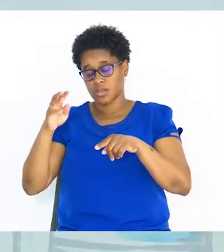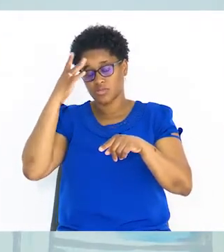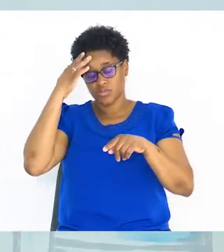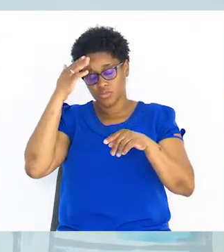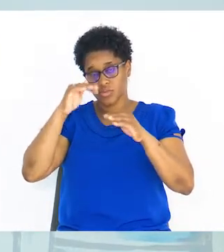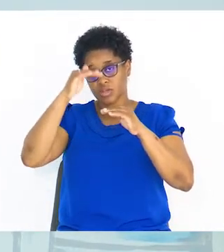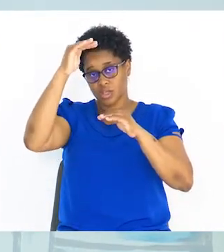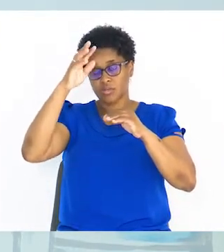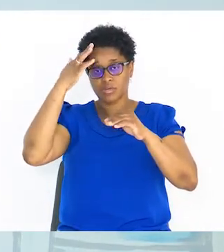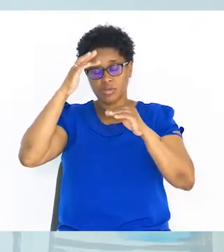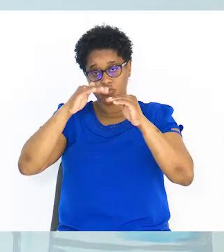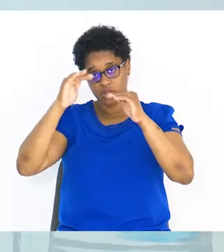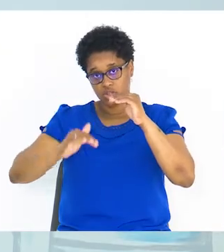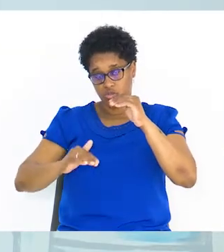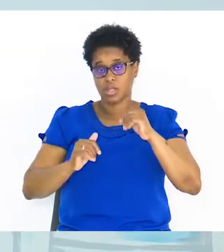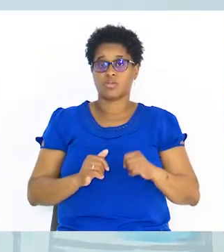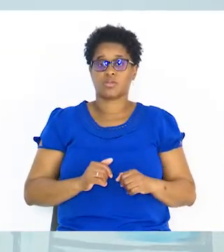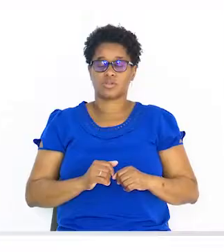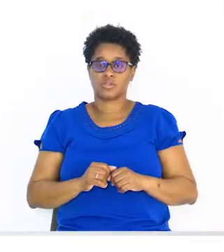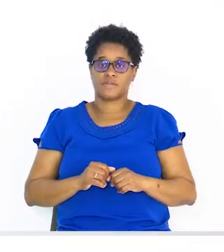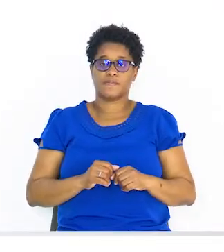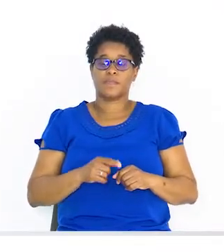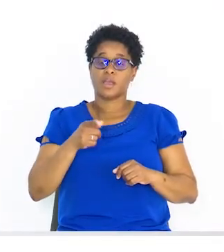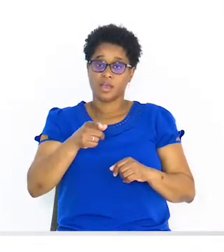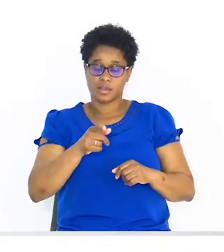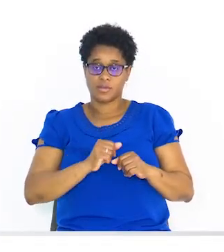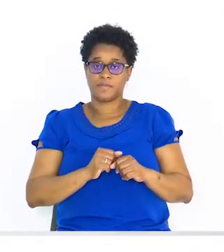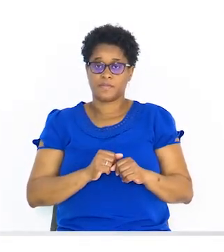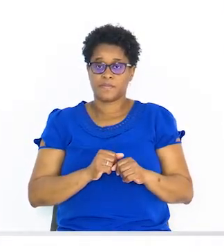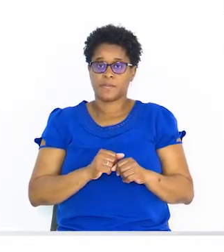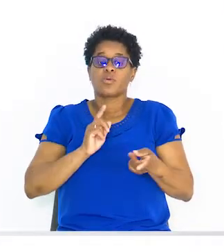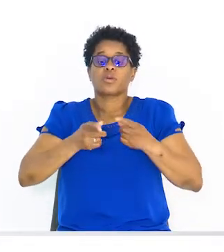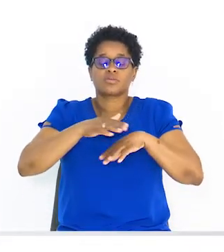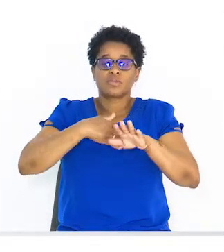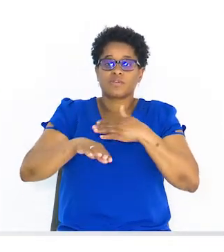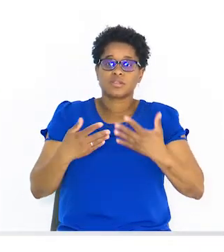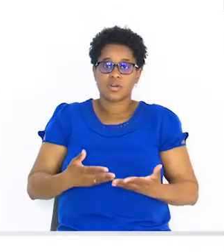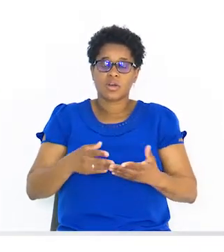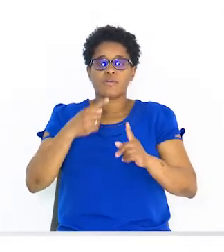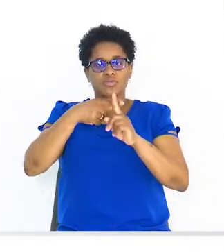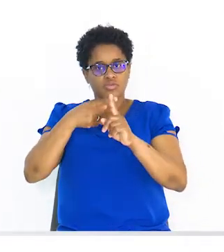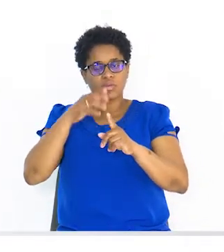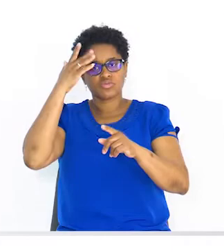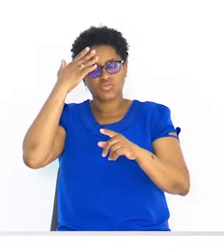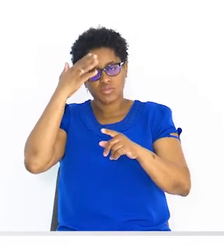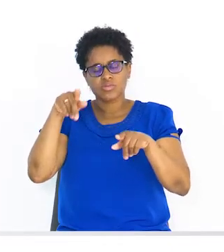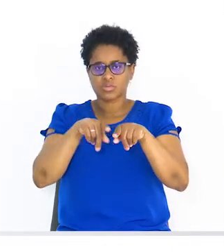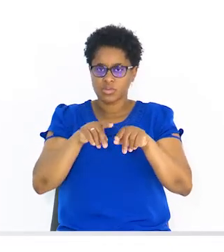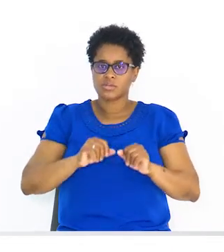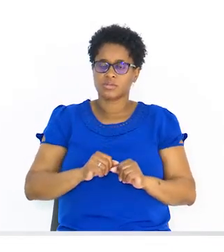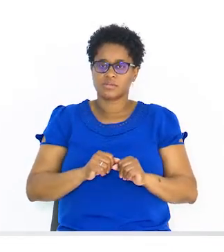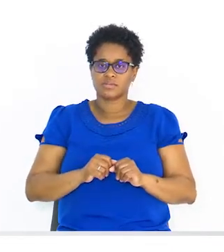pelo denominador. Aqui, o é vamos fazer agora? Vamos somar os termos